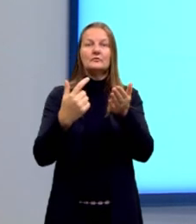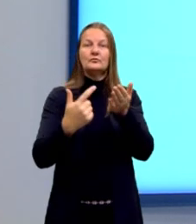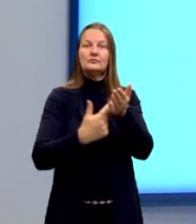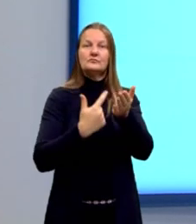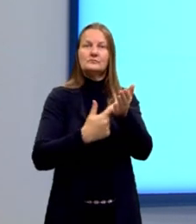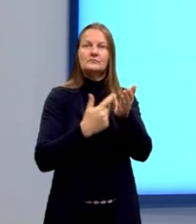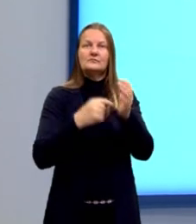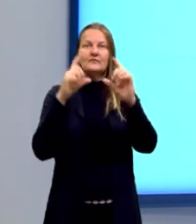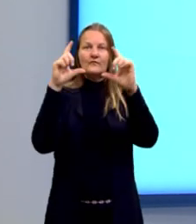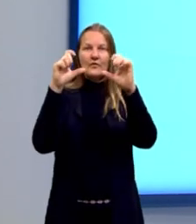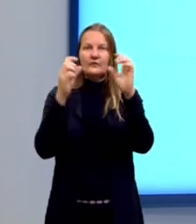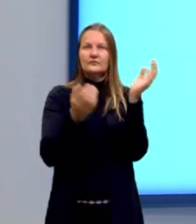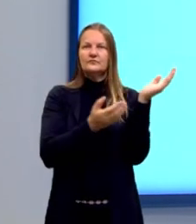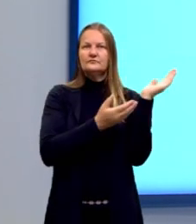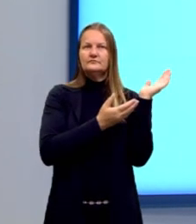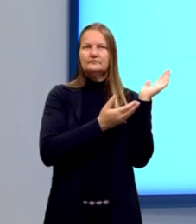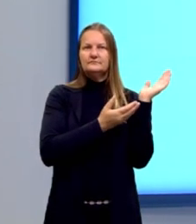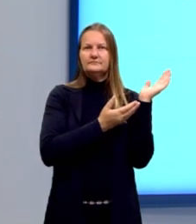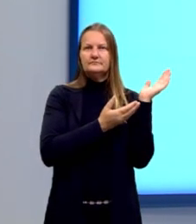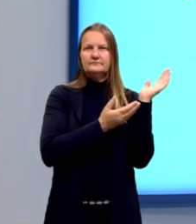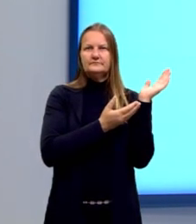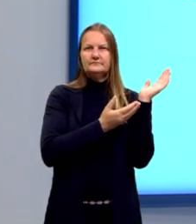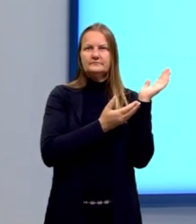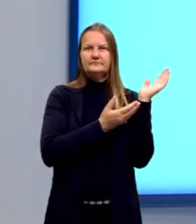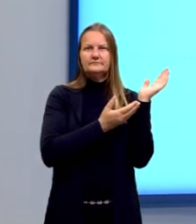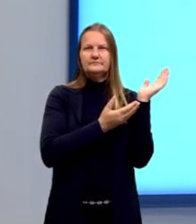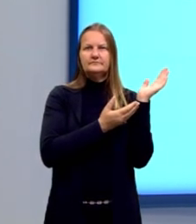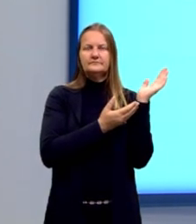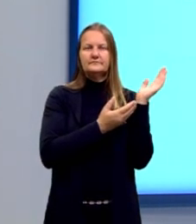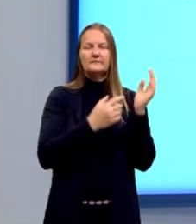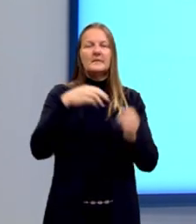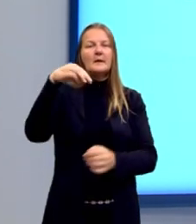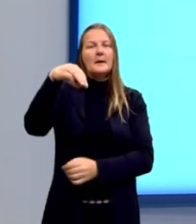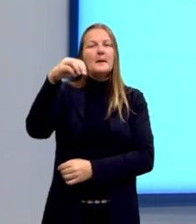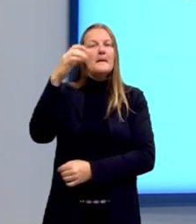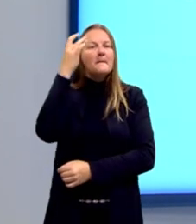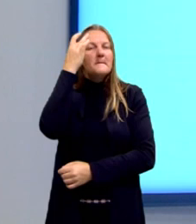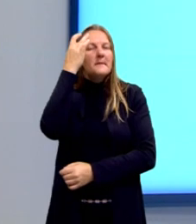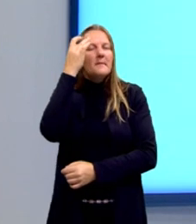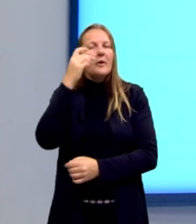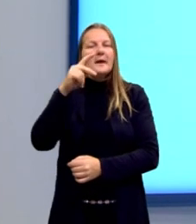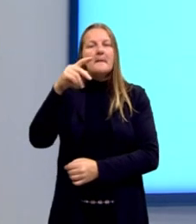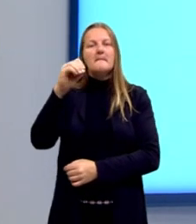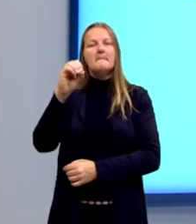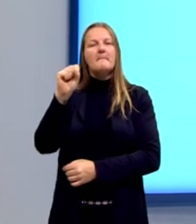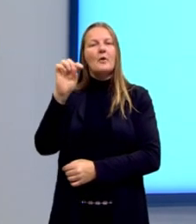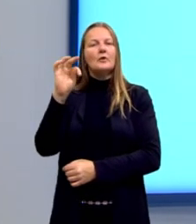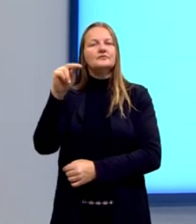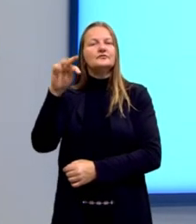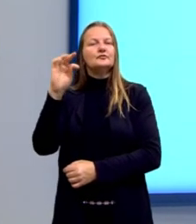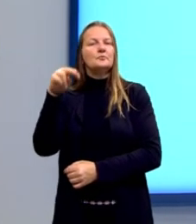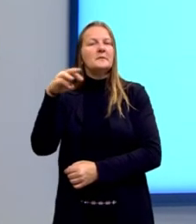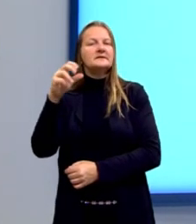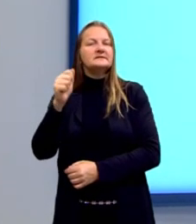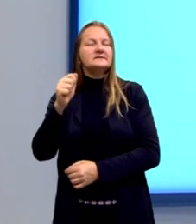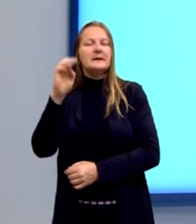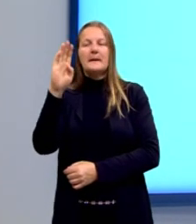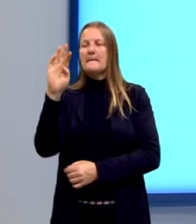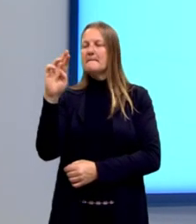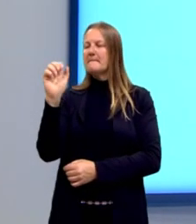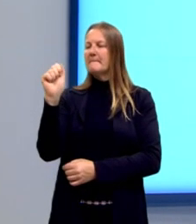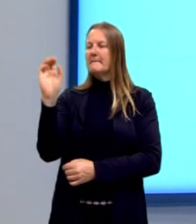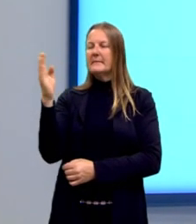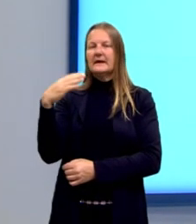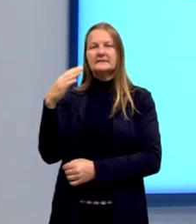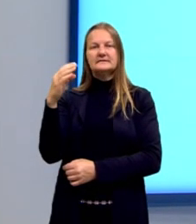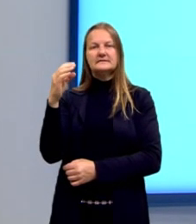aqui, que eu tenho a imagem dessa obra, da capa do livro, Memórias Póstumas de Brás Cubas, no ano de 1881.